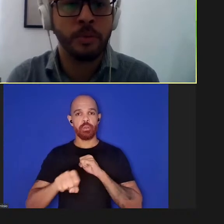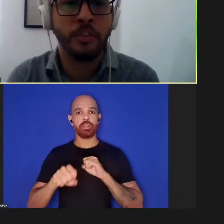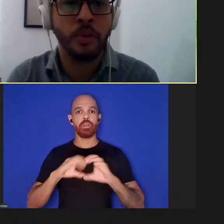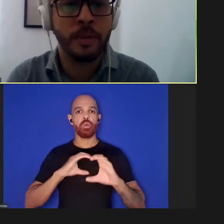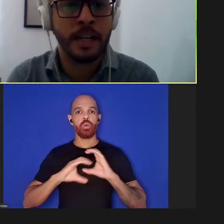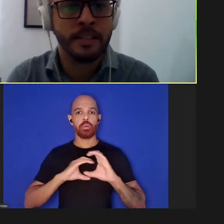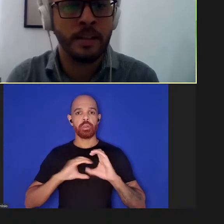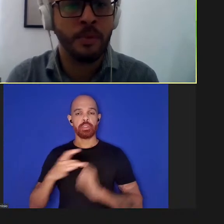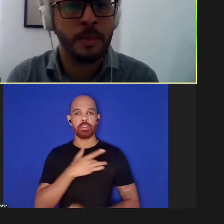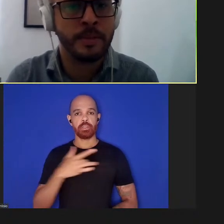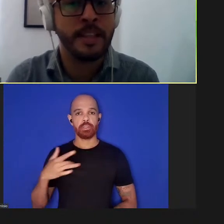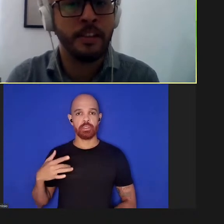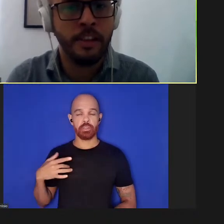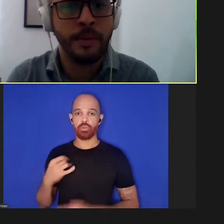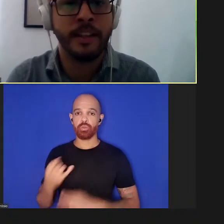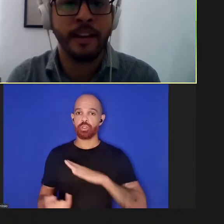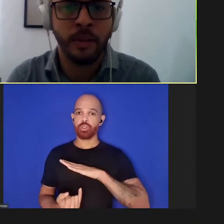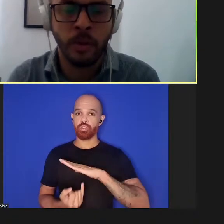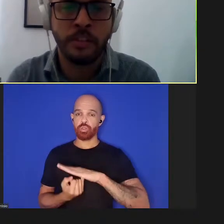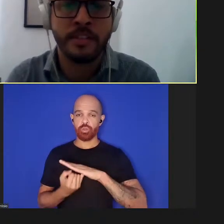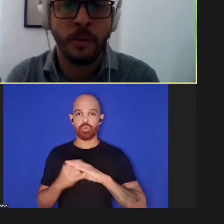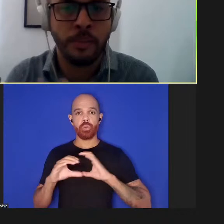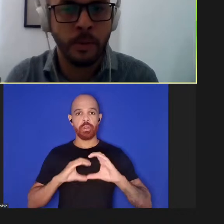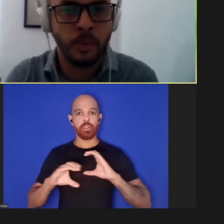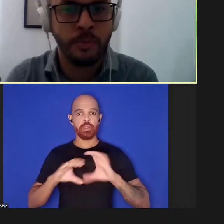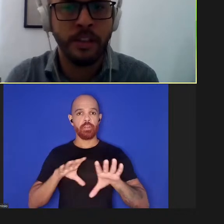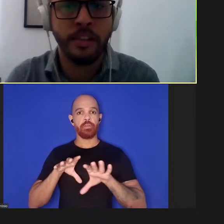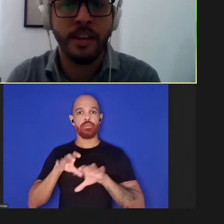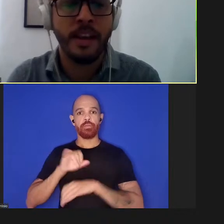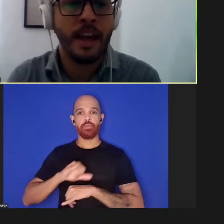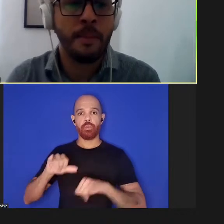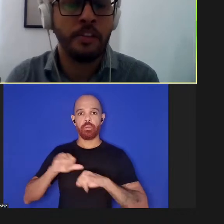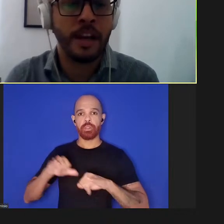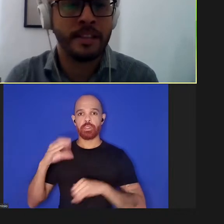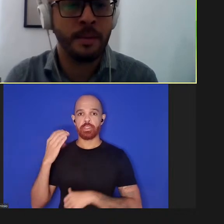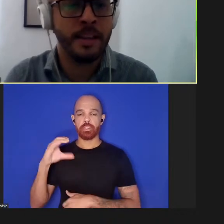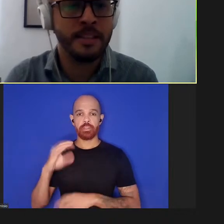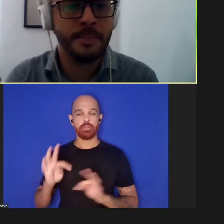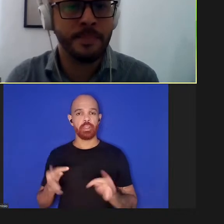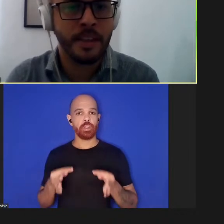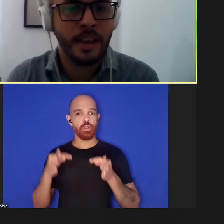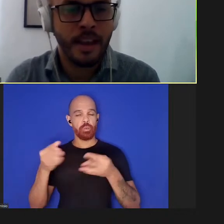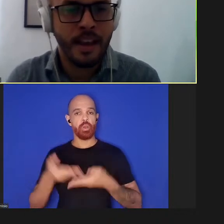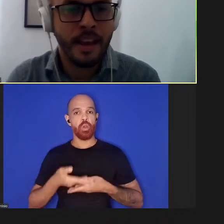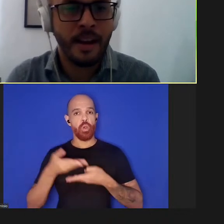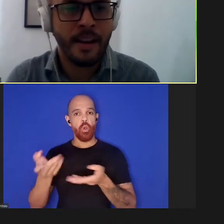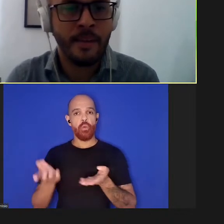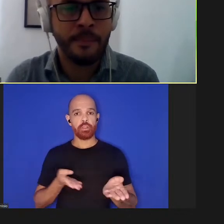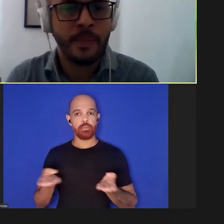do Instituto de Comunicação e Informação Científica e Tecnológica de Saúde pelo convite em mediar essa mesa.